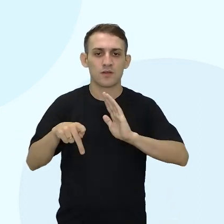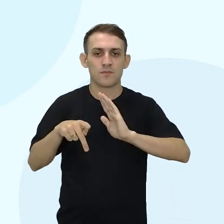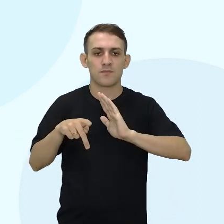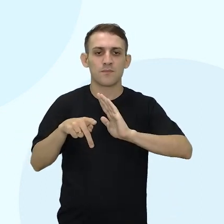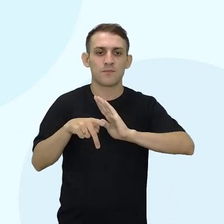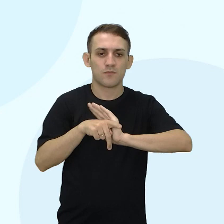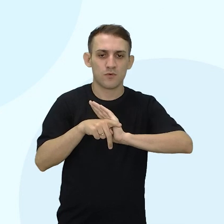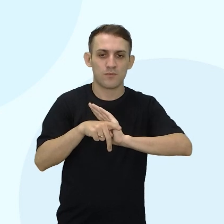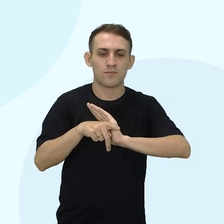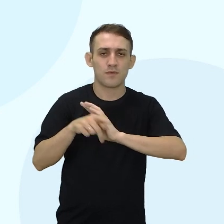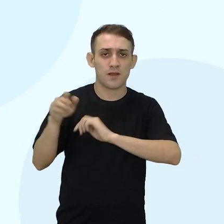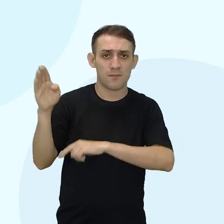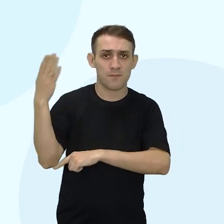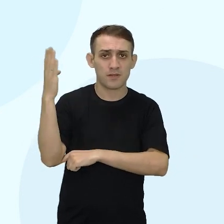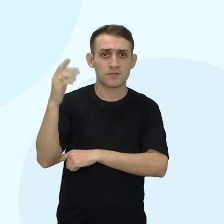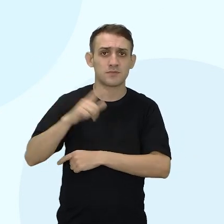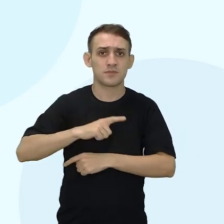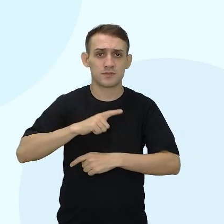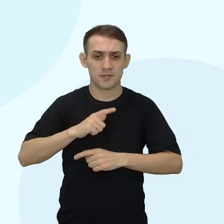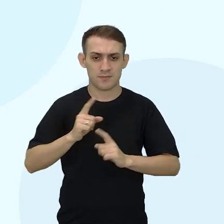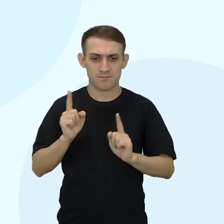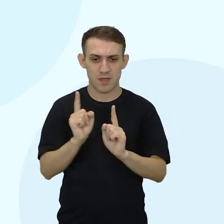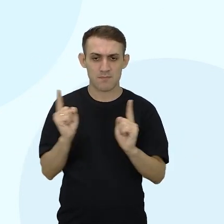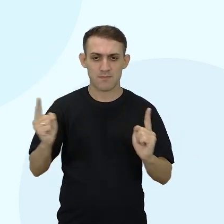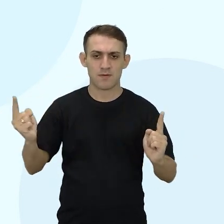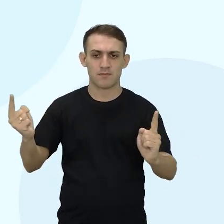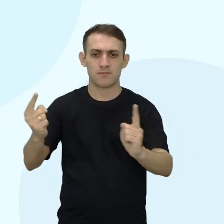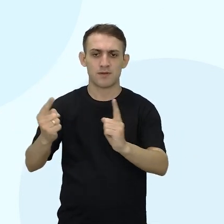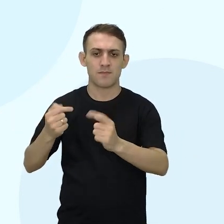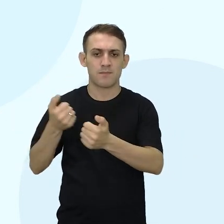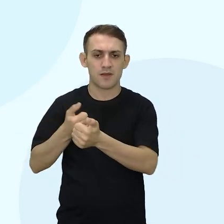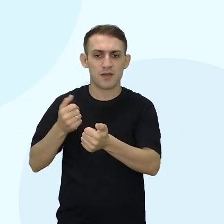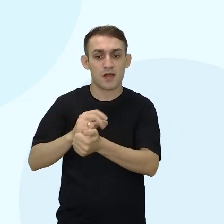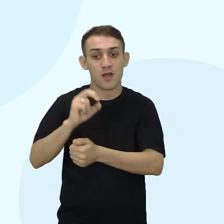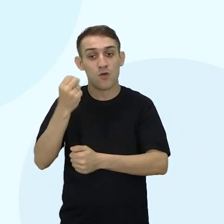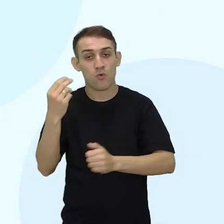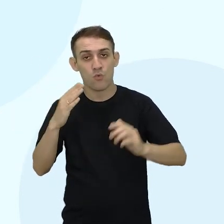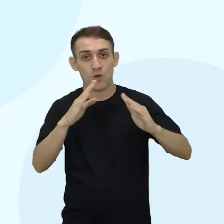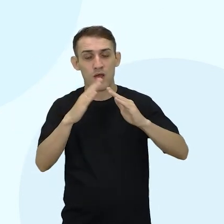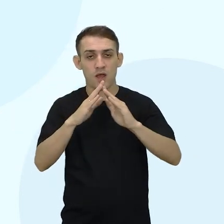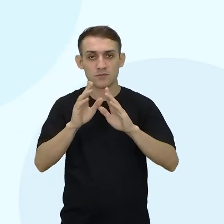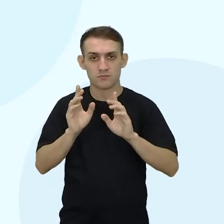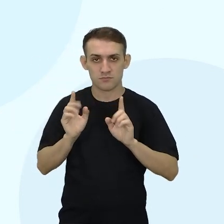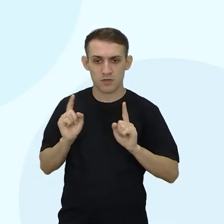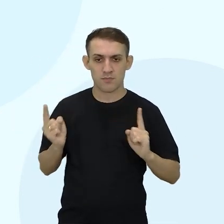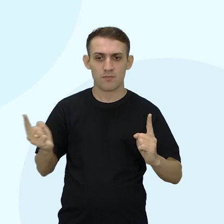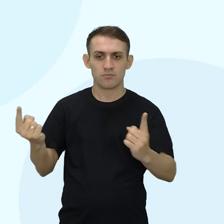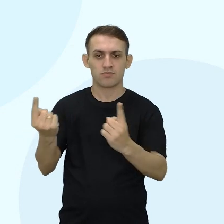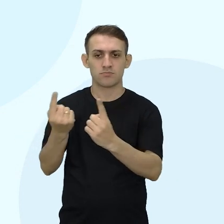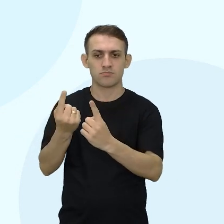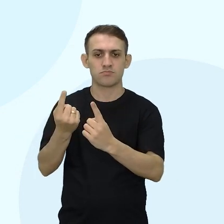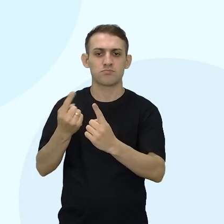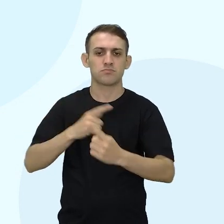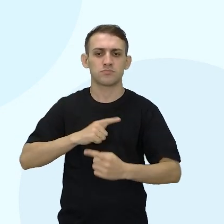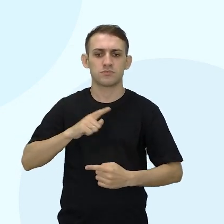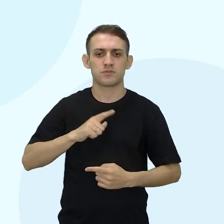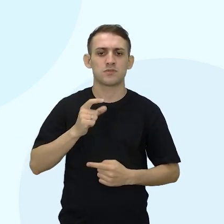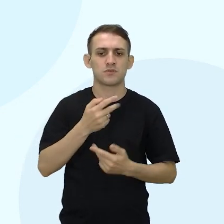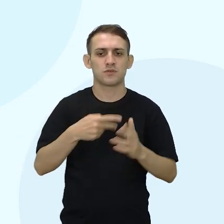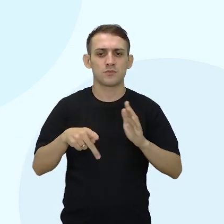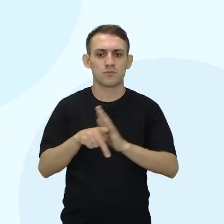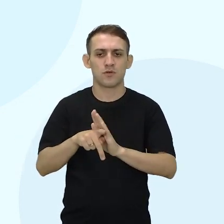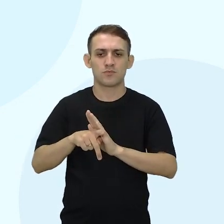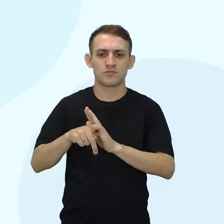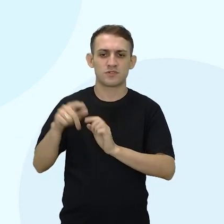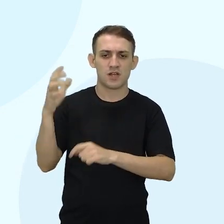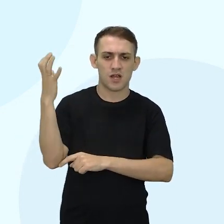estacas colocadas em torno das tabas e ou aldeias. E o curral, feito de galhos de